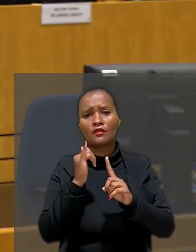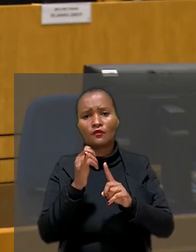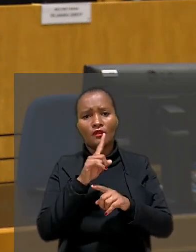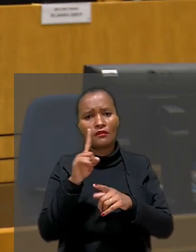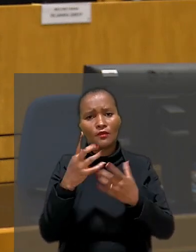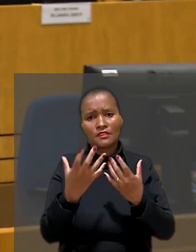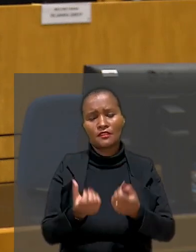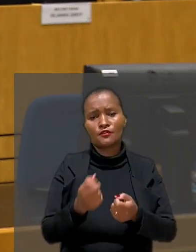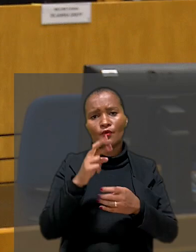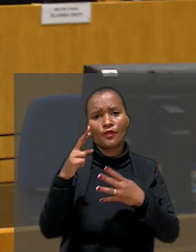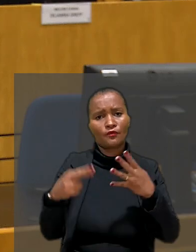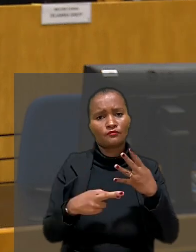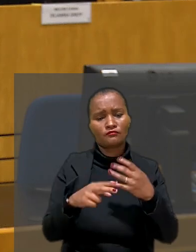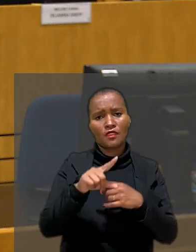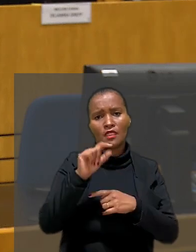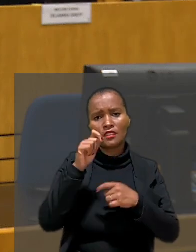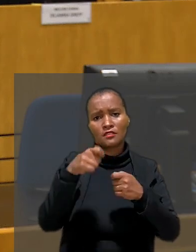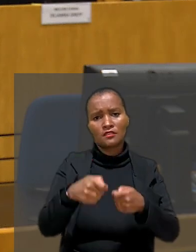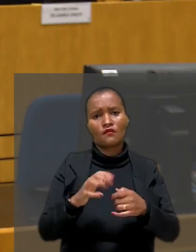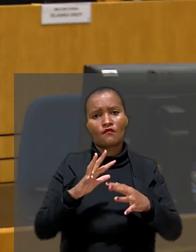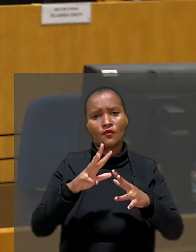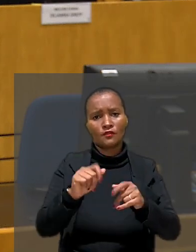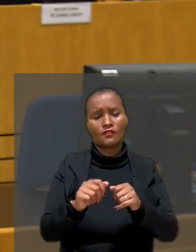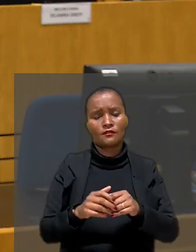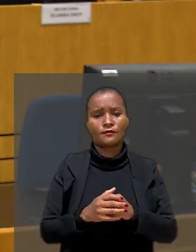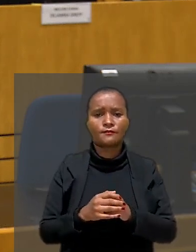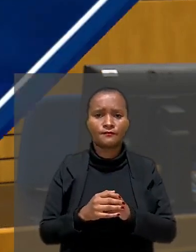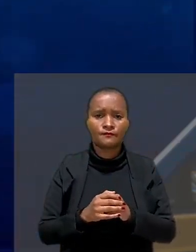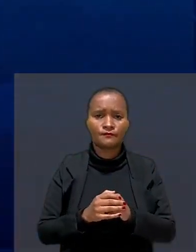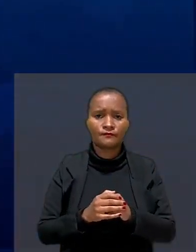rejeitar o recurso. A decisão foi unânime.